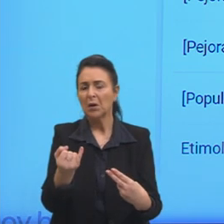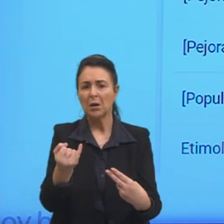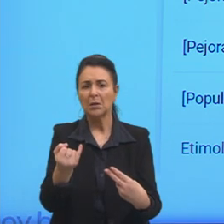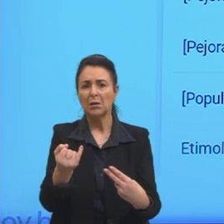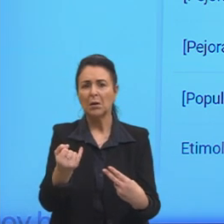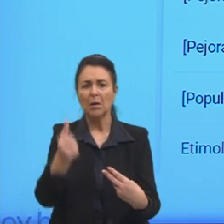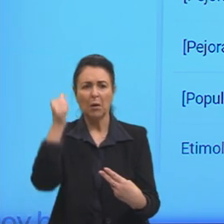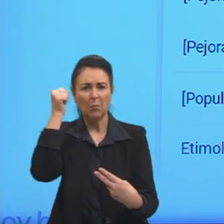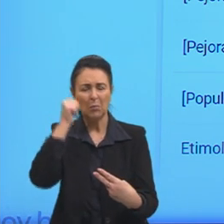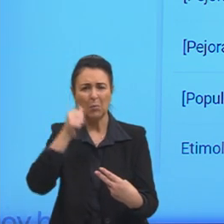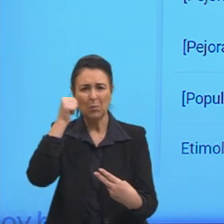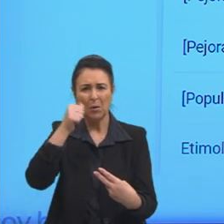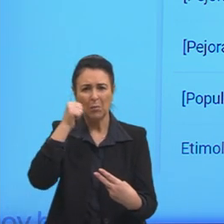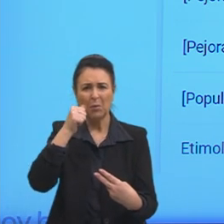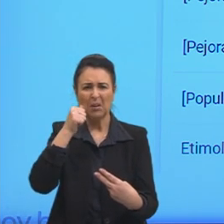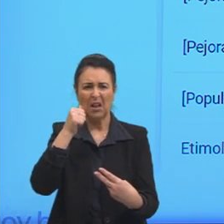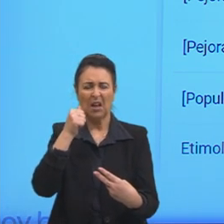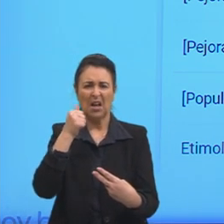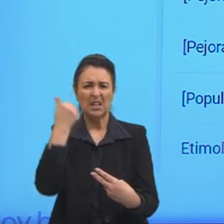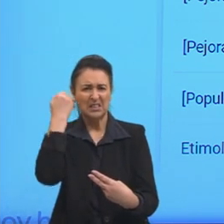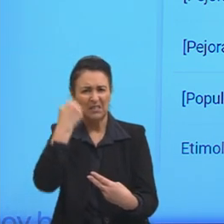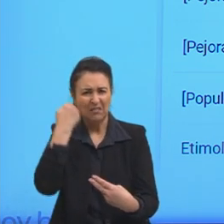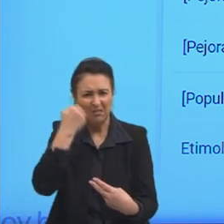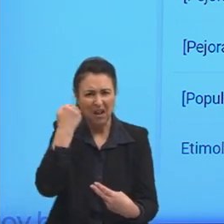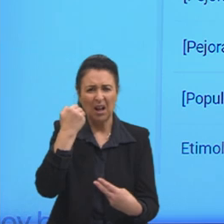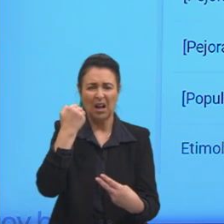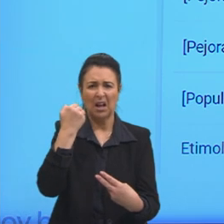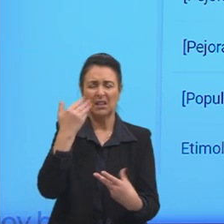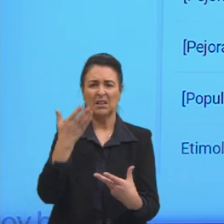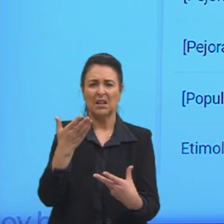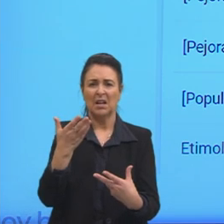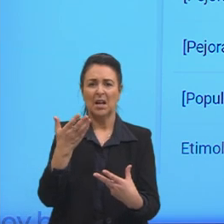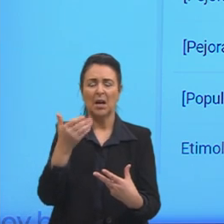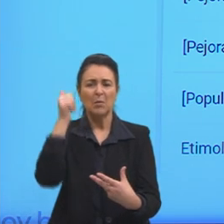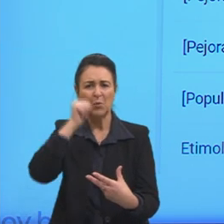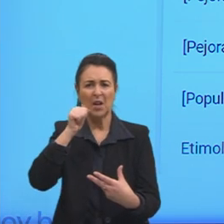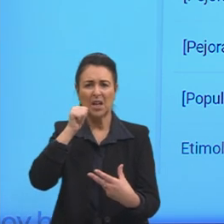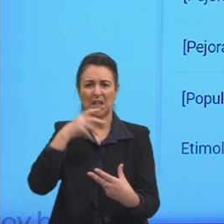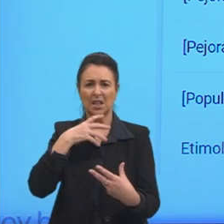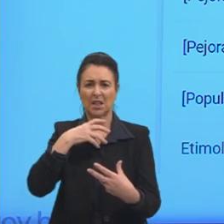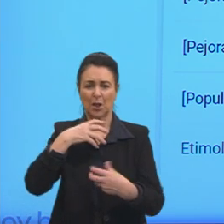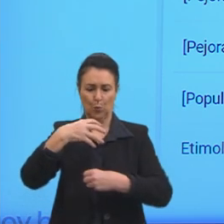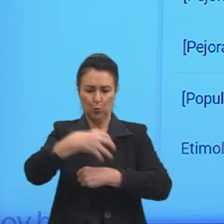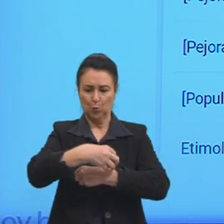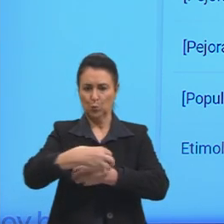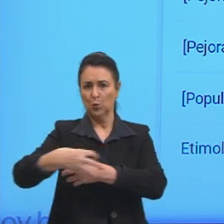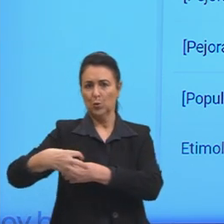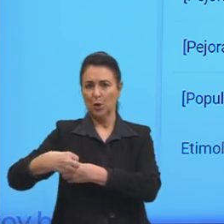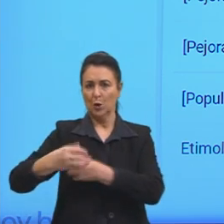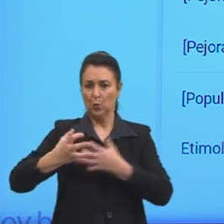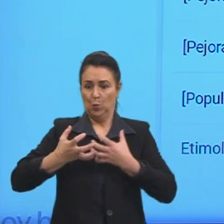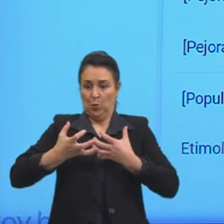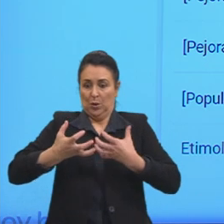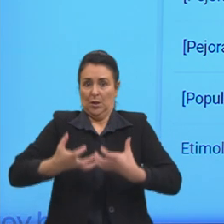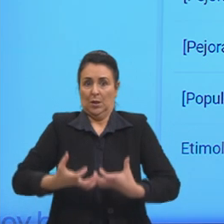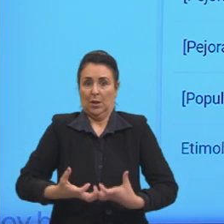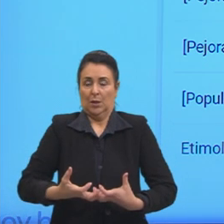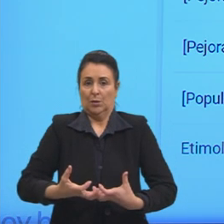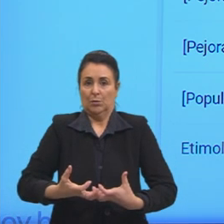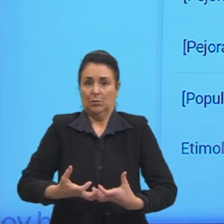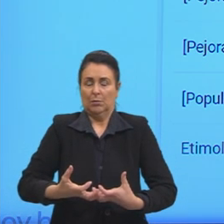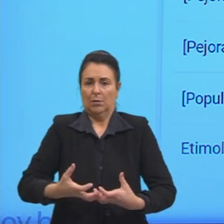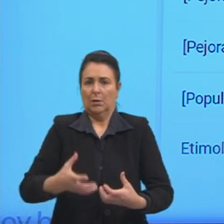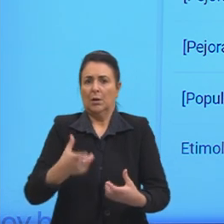devassa despudorada aquela cujos seios são grandes e caídos angariar coletivamente